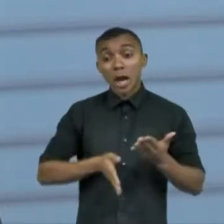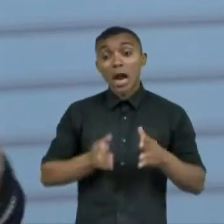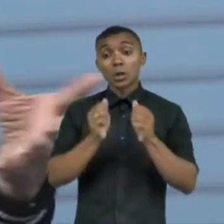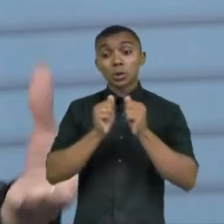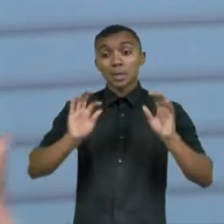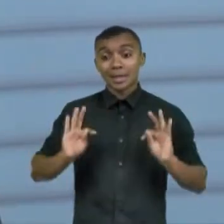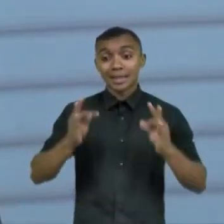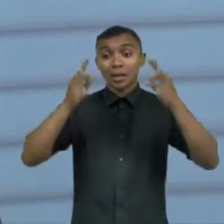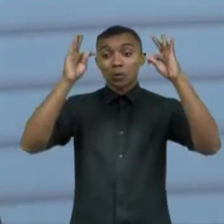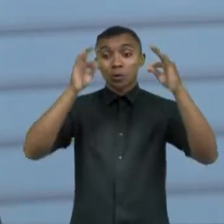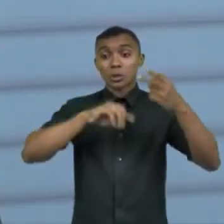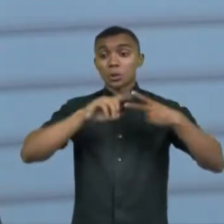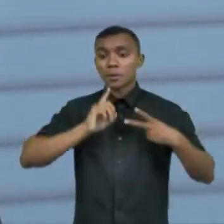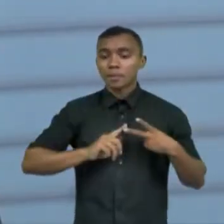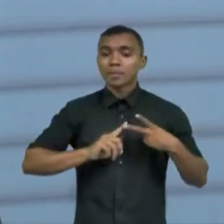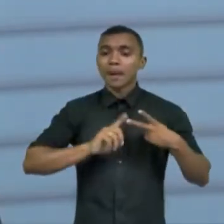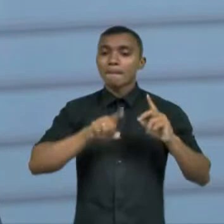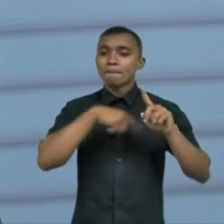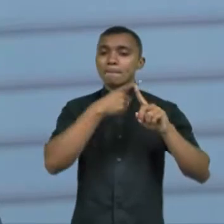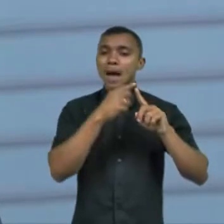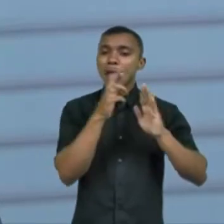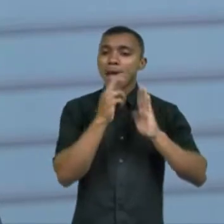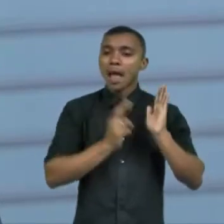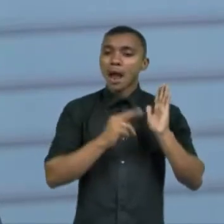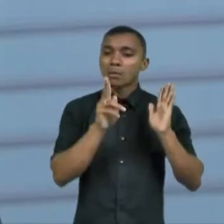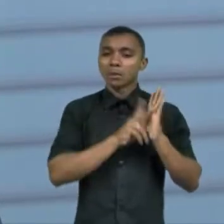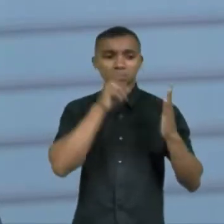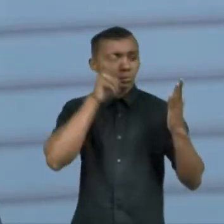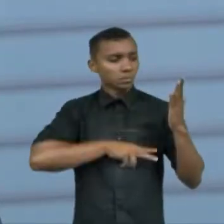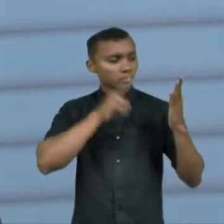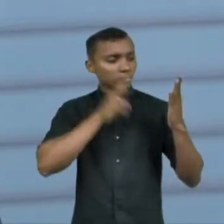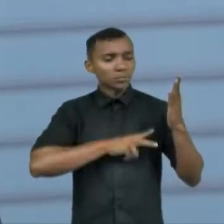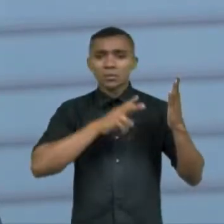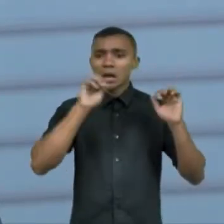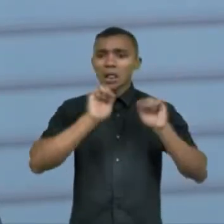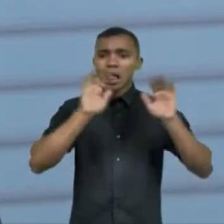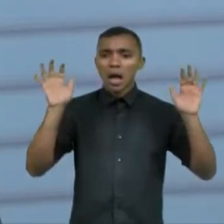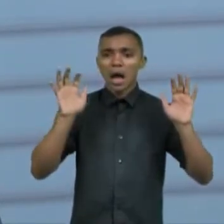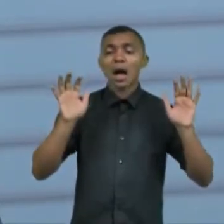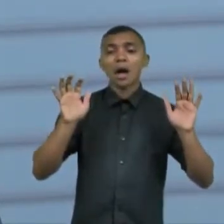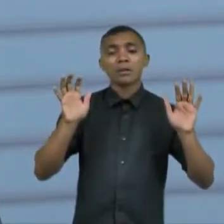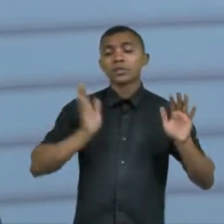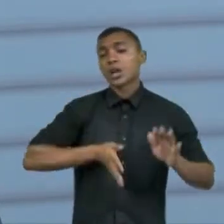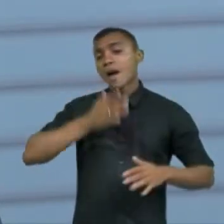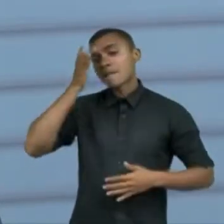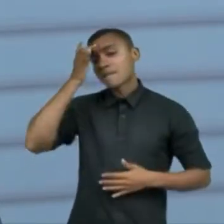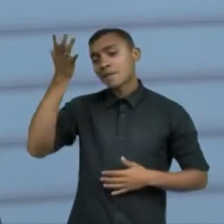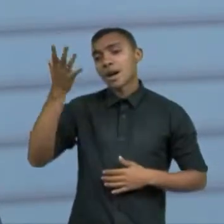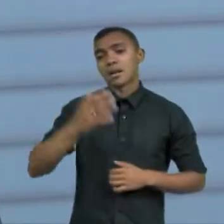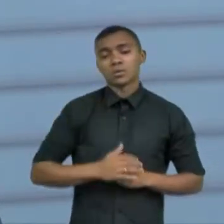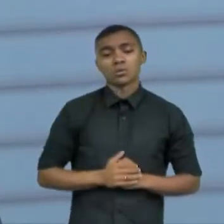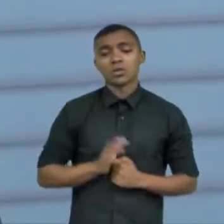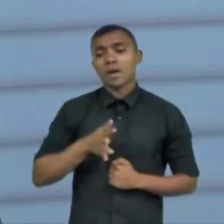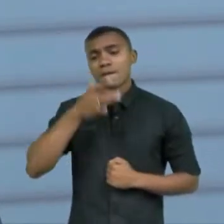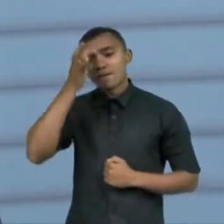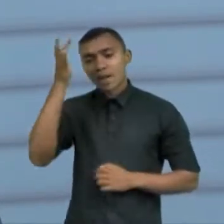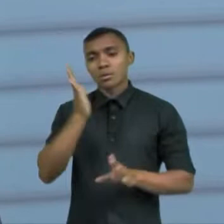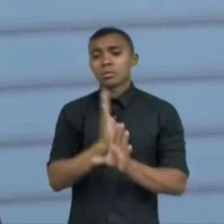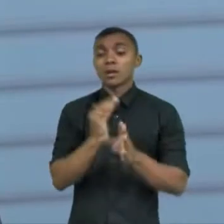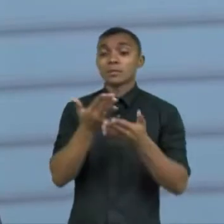e com as formas de protocolo diferenciados para fazer essa avaliação tem sido mais fácil vamos dizer assim para os médicos